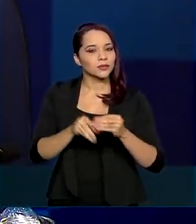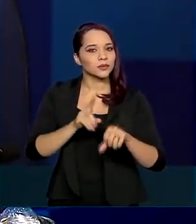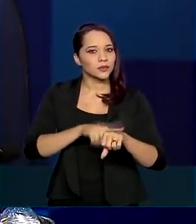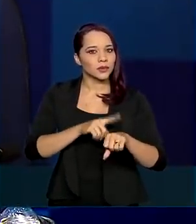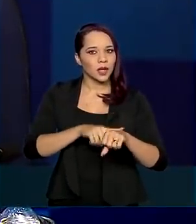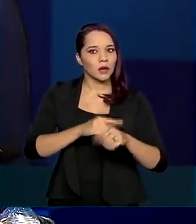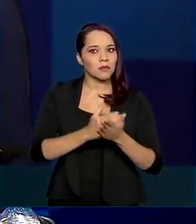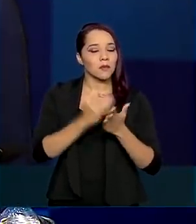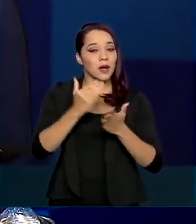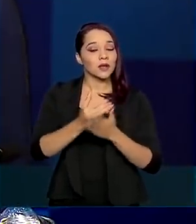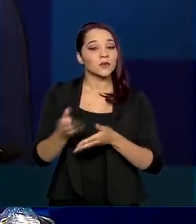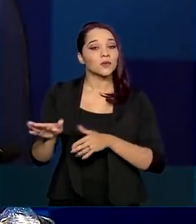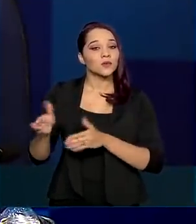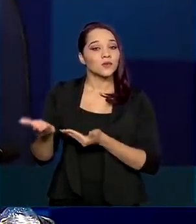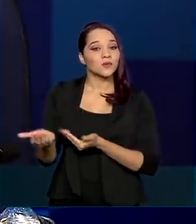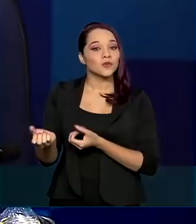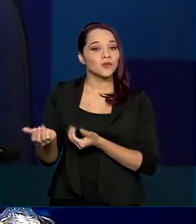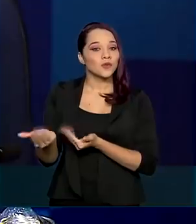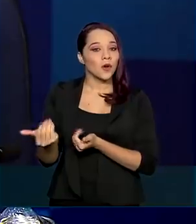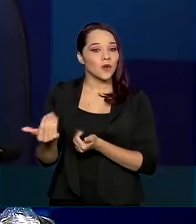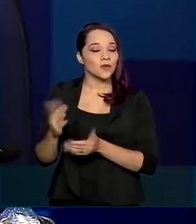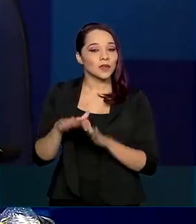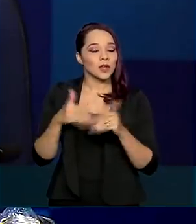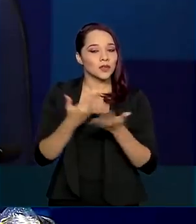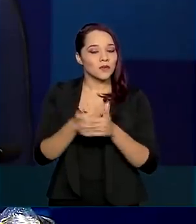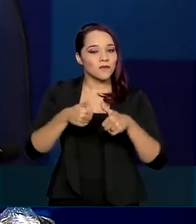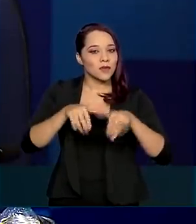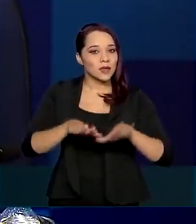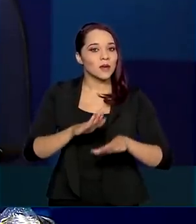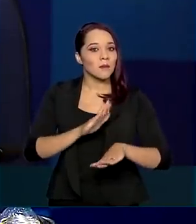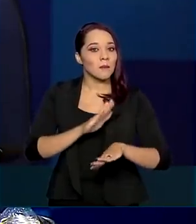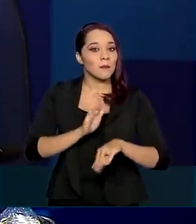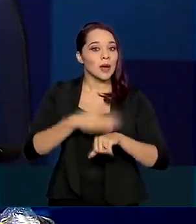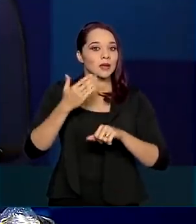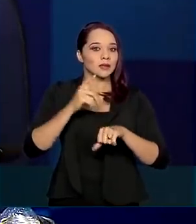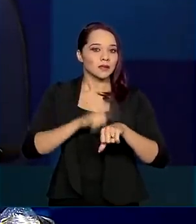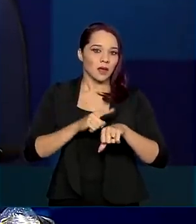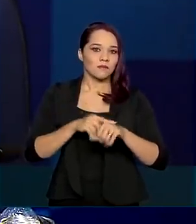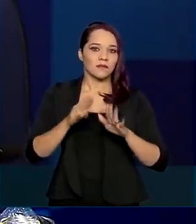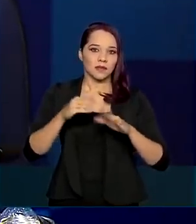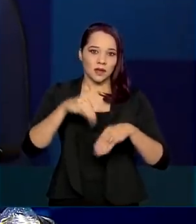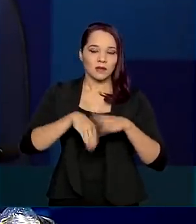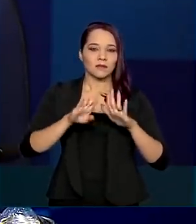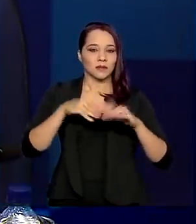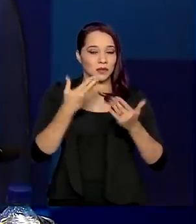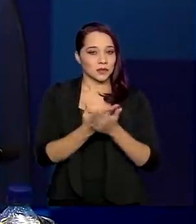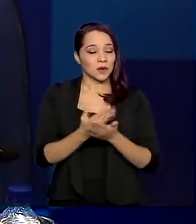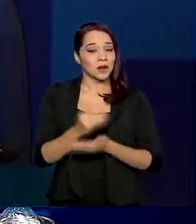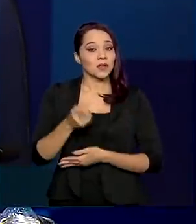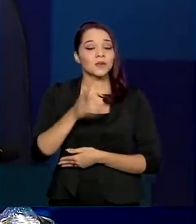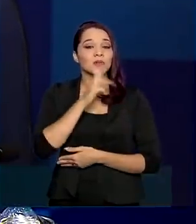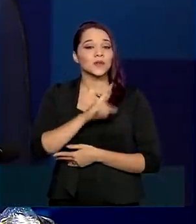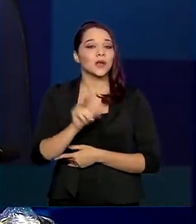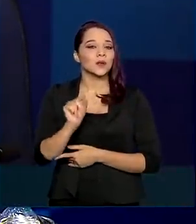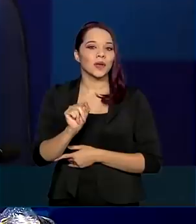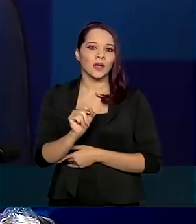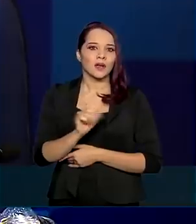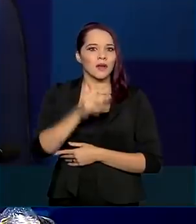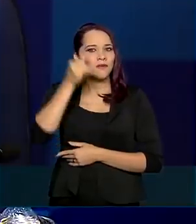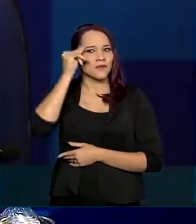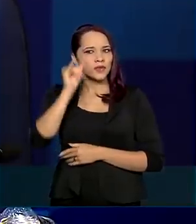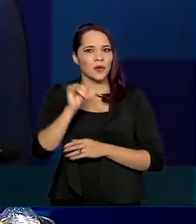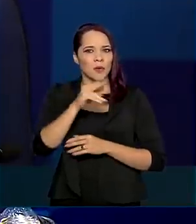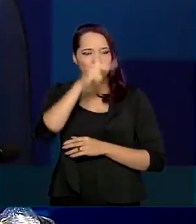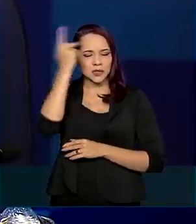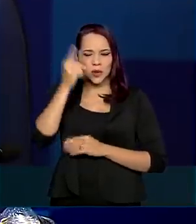colocando o jovem na escola mais tempo. Isso foi o resultado da não evasão,